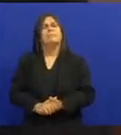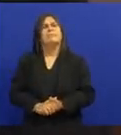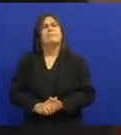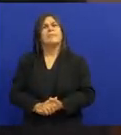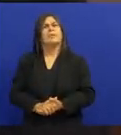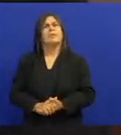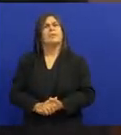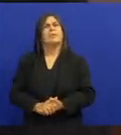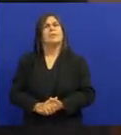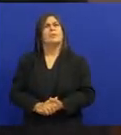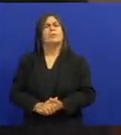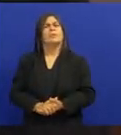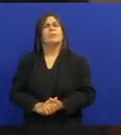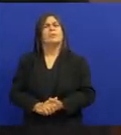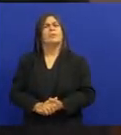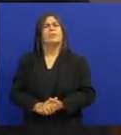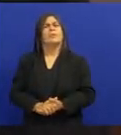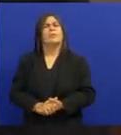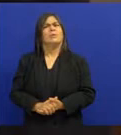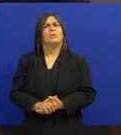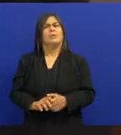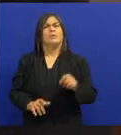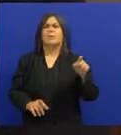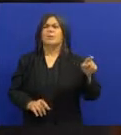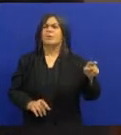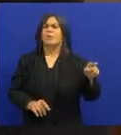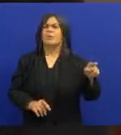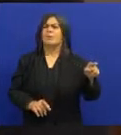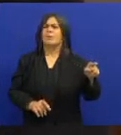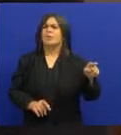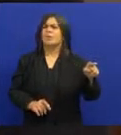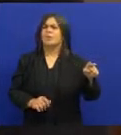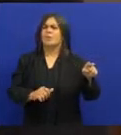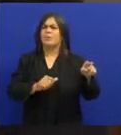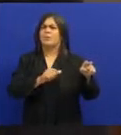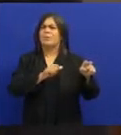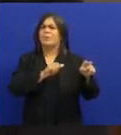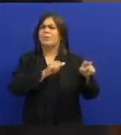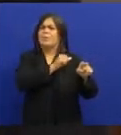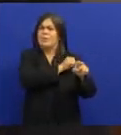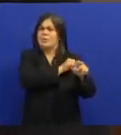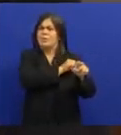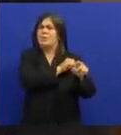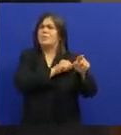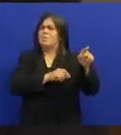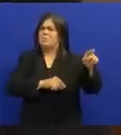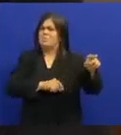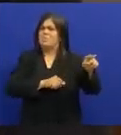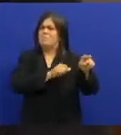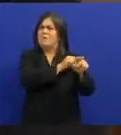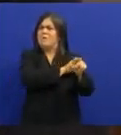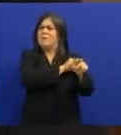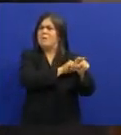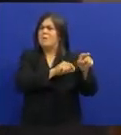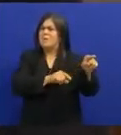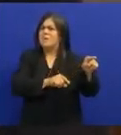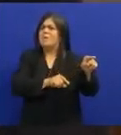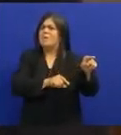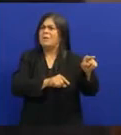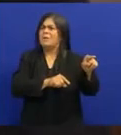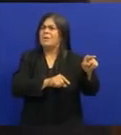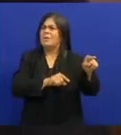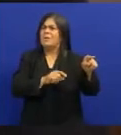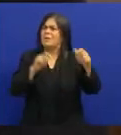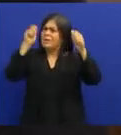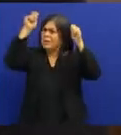E disse Epa Do Rio de Janeiro Está chegando aqui Telezão mesmo Falava Está chegando aqui